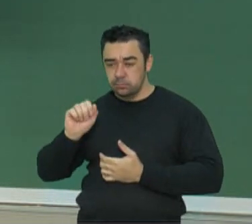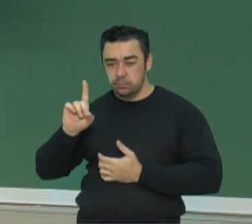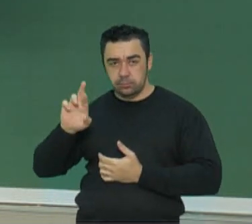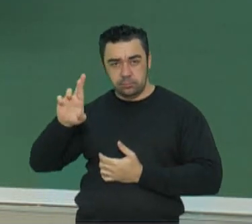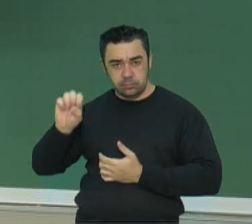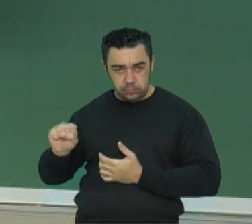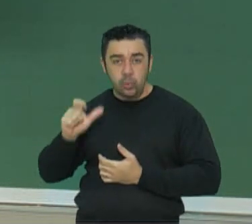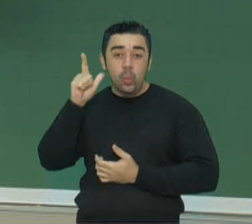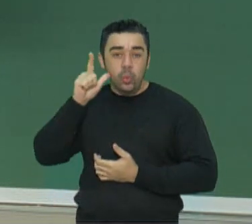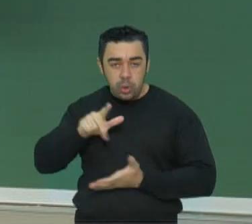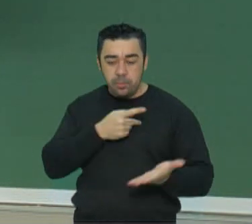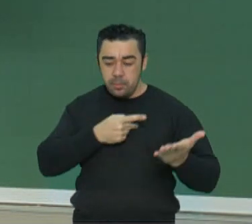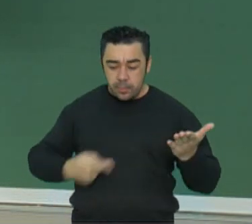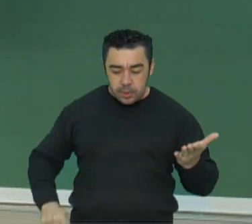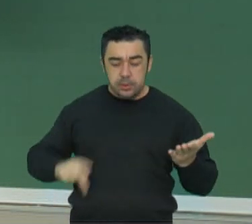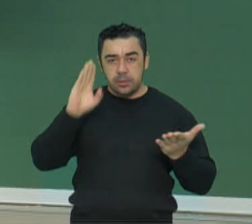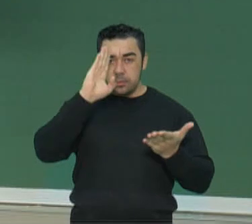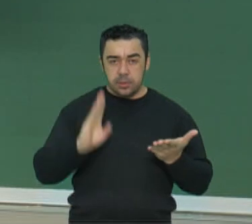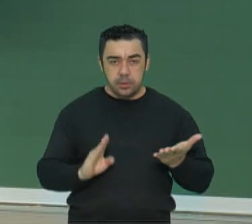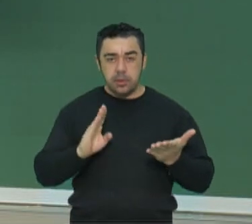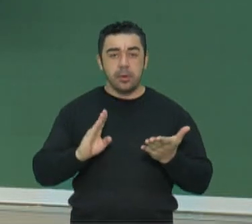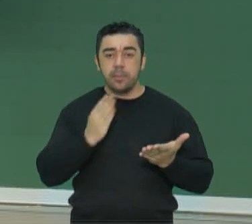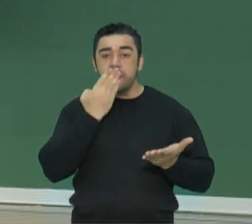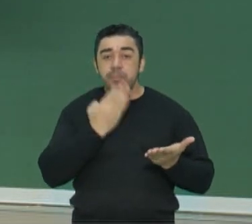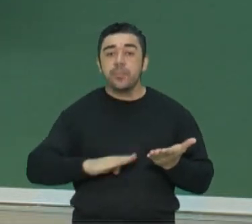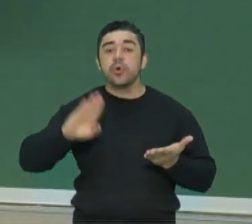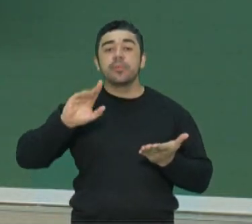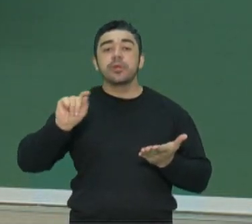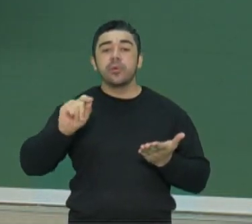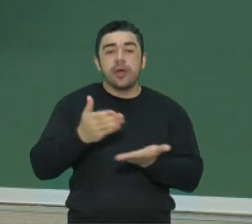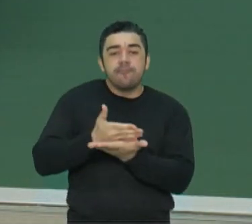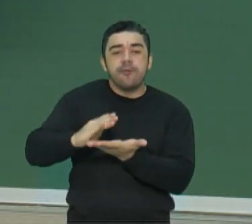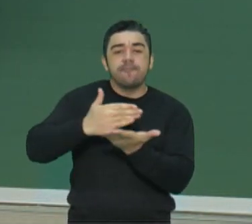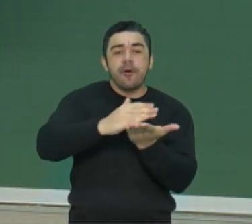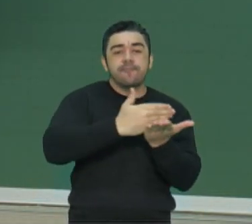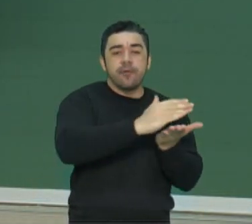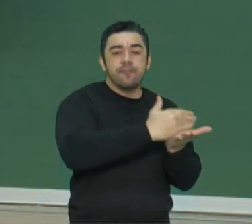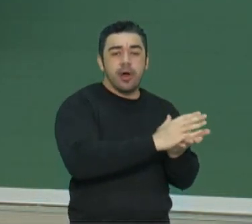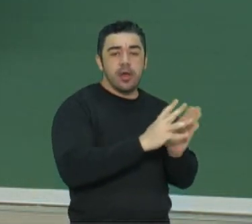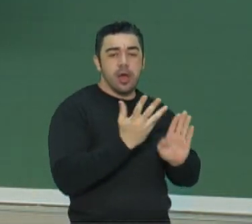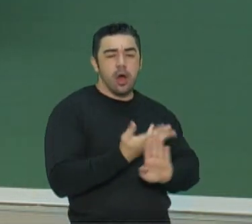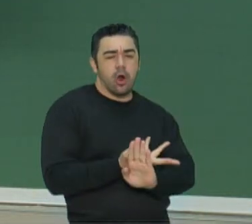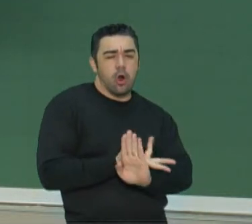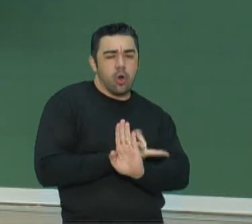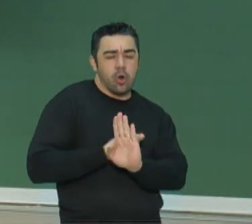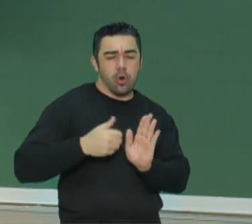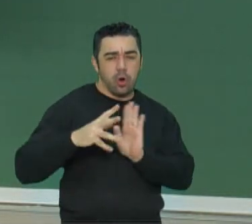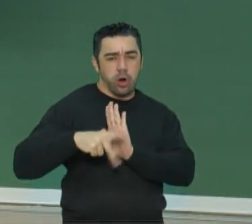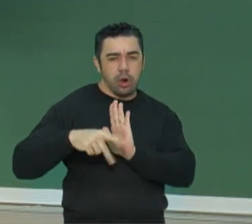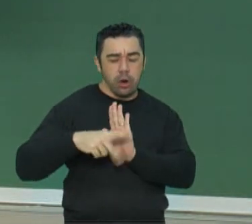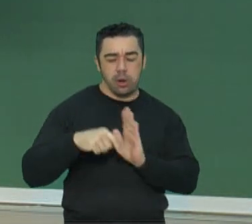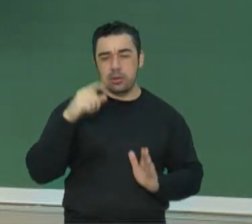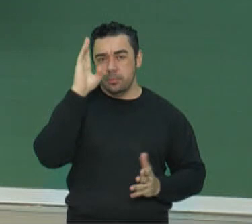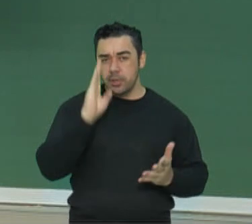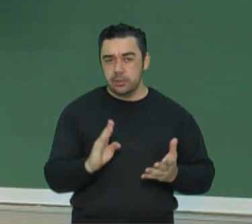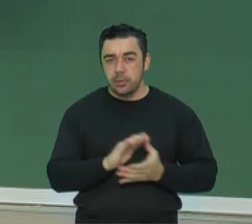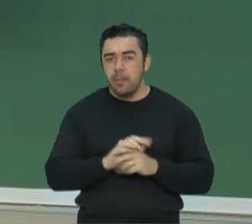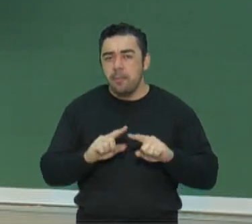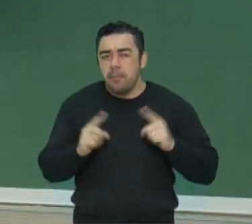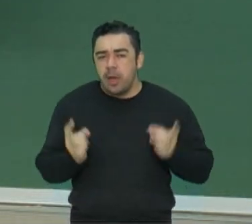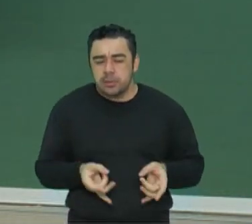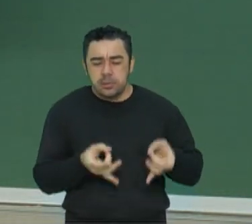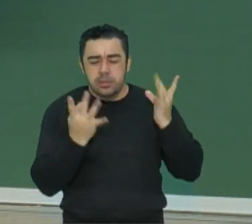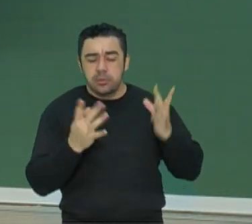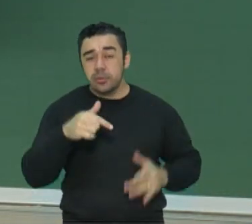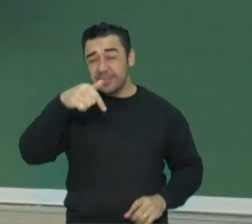Brasil, prometendo varrer a corrupção do Brasil. Ele renunciou com sete meses de governo